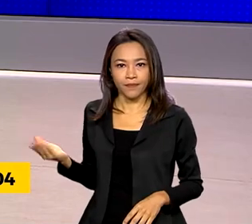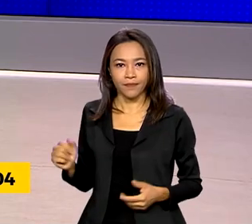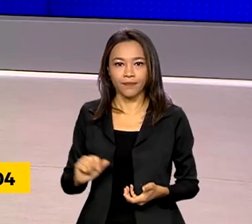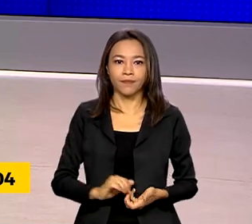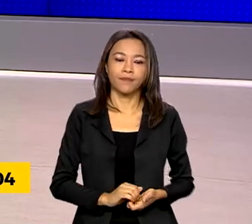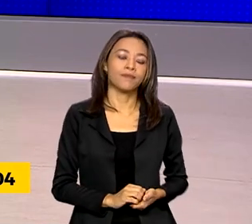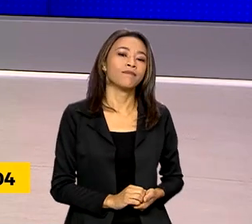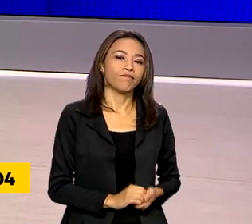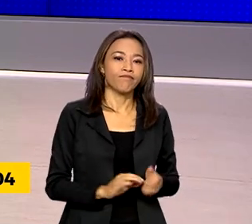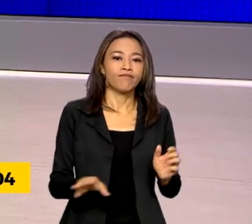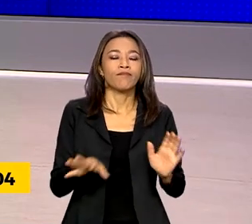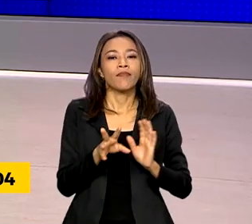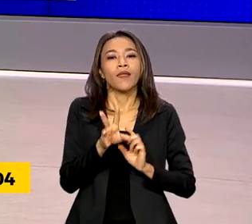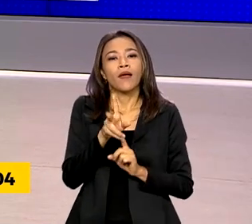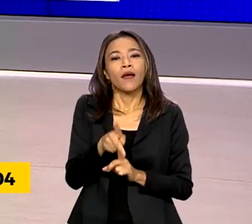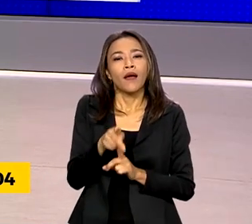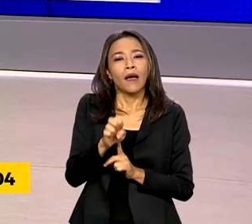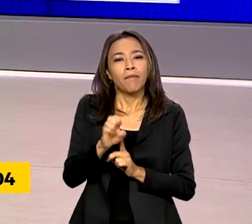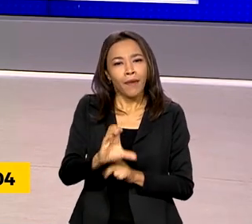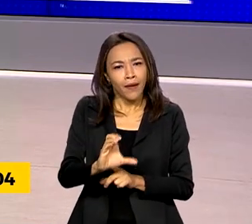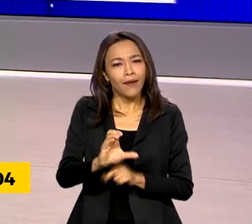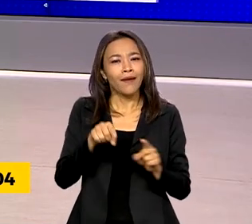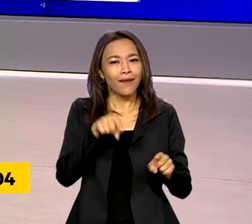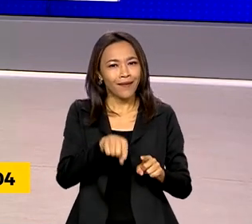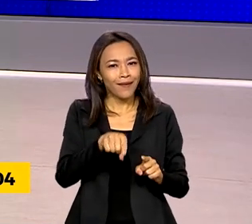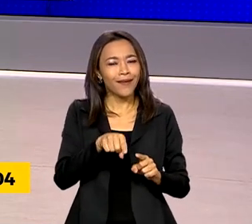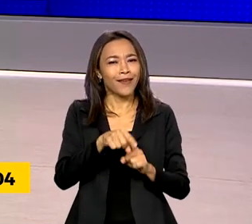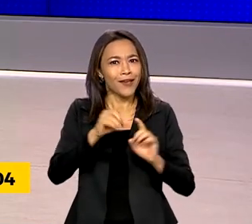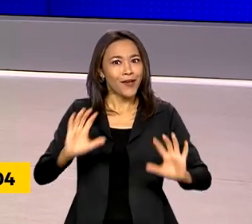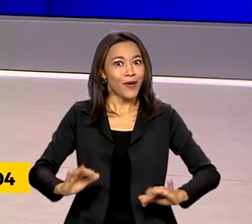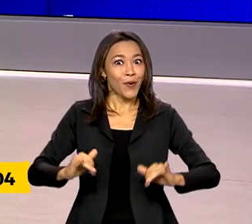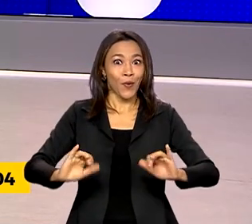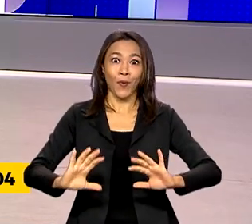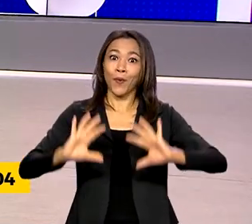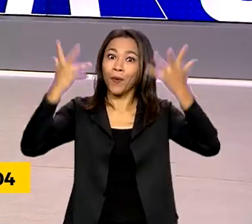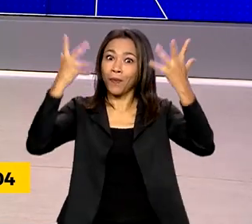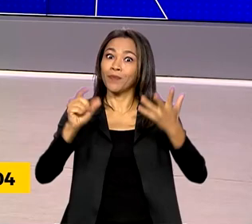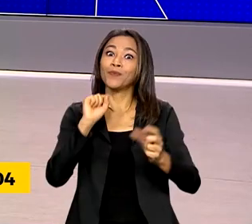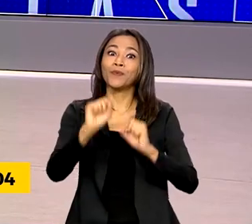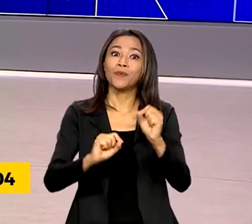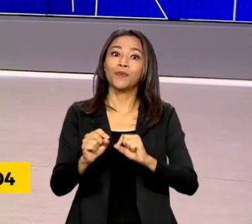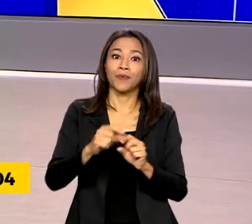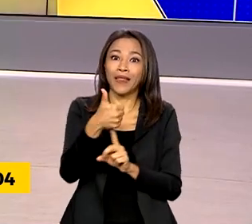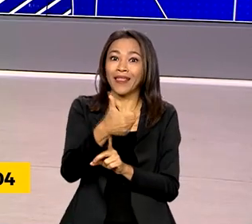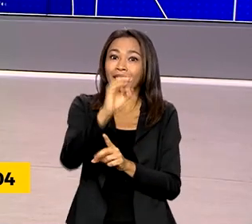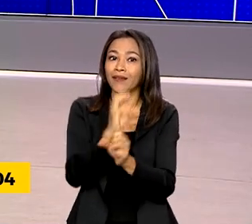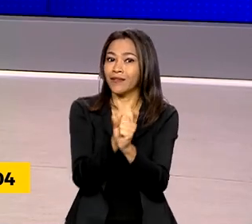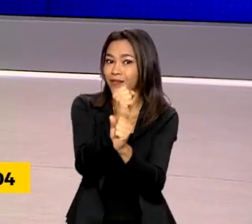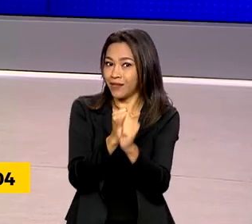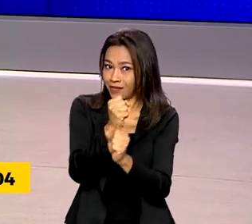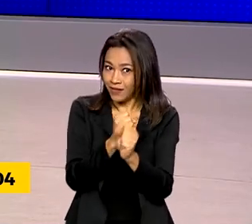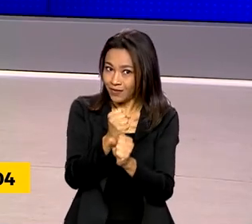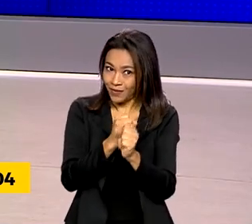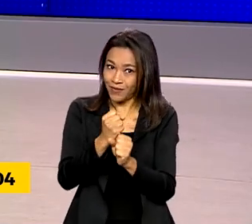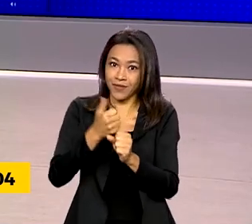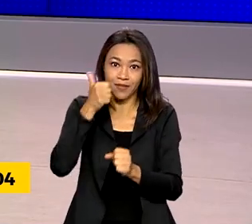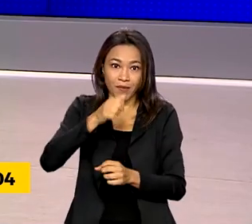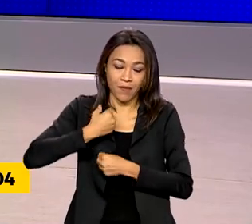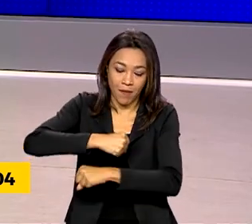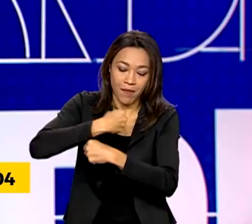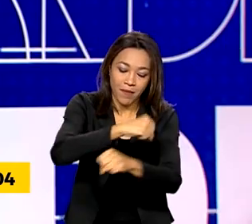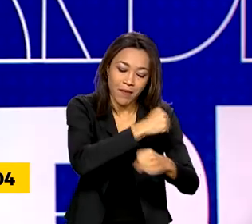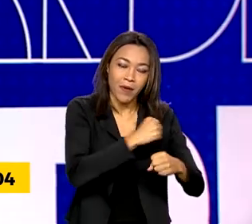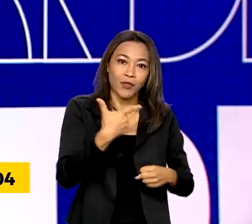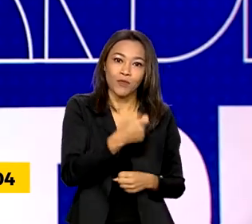A PEC das domésticas completou 10 anos em 2023, mas nem toda a categoria tem acesso aos próprios